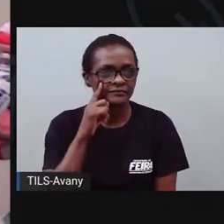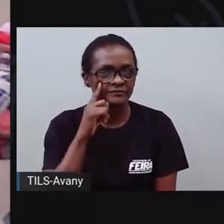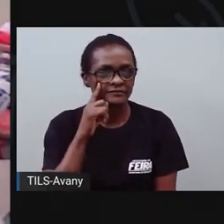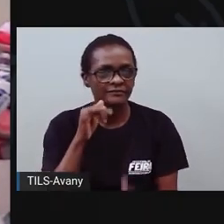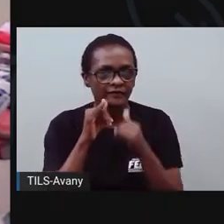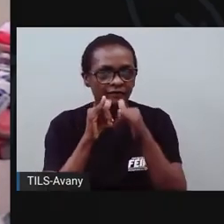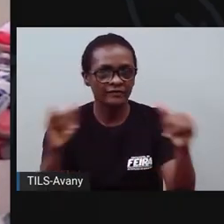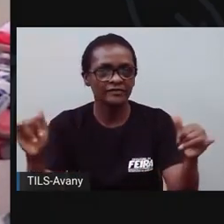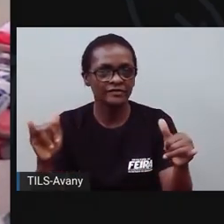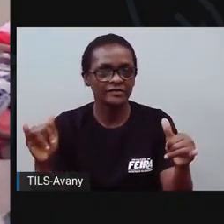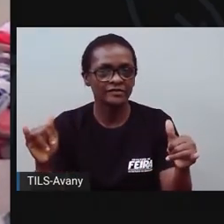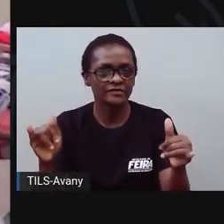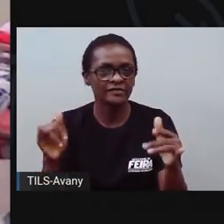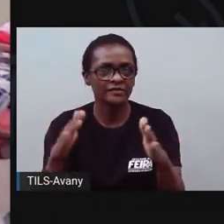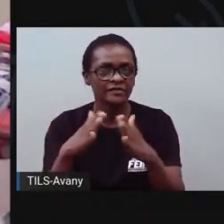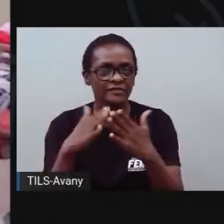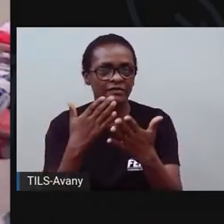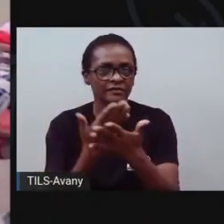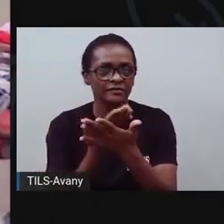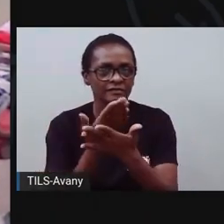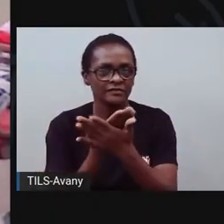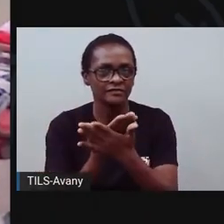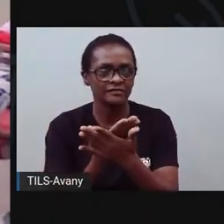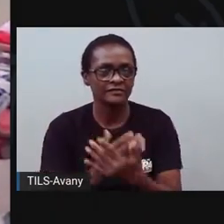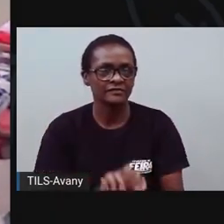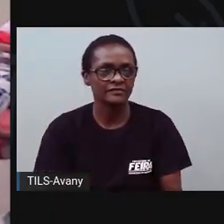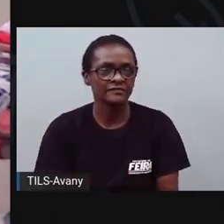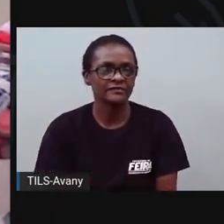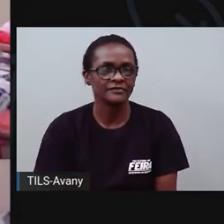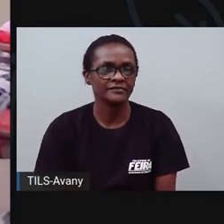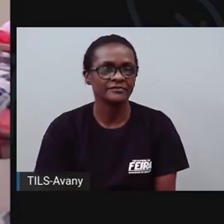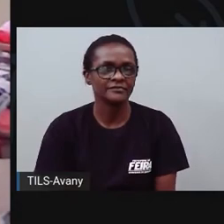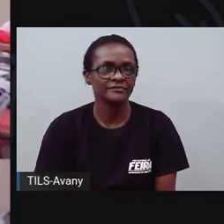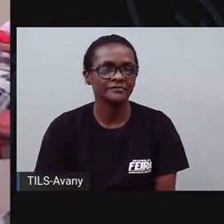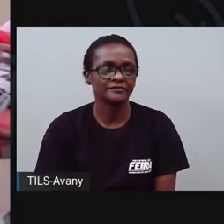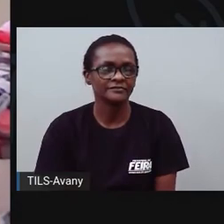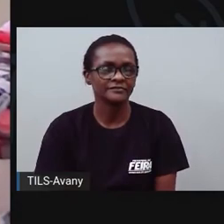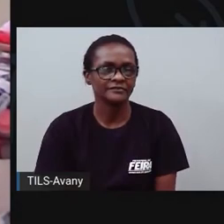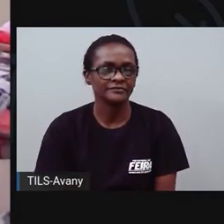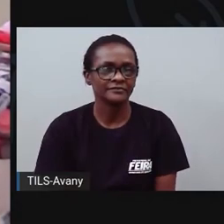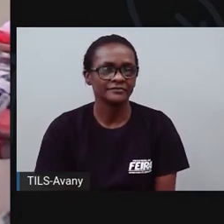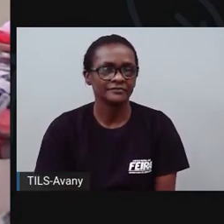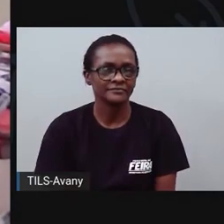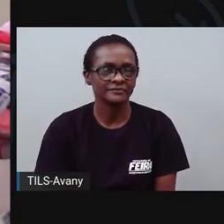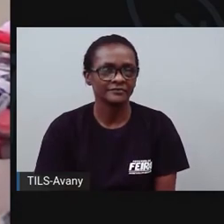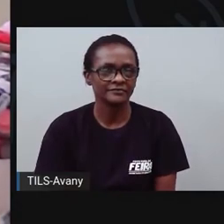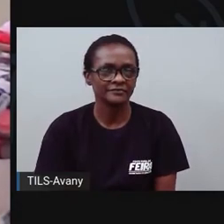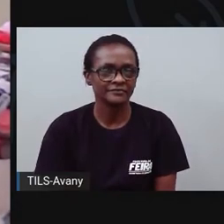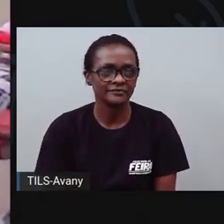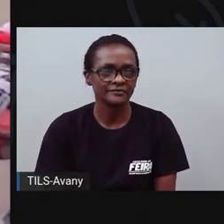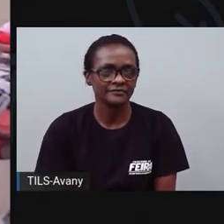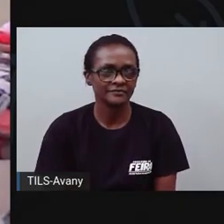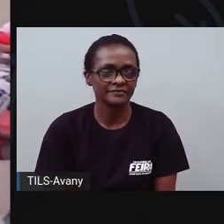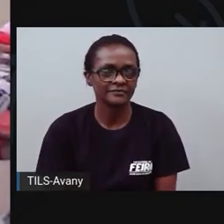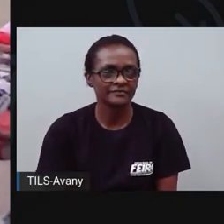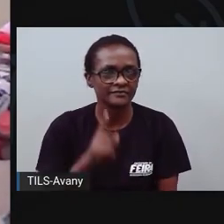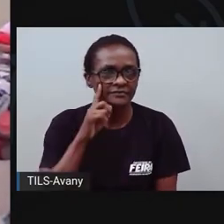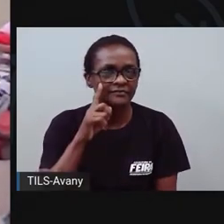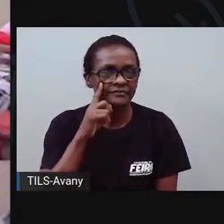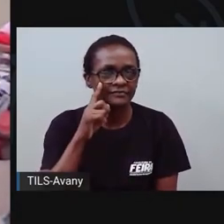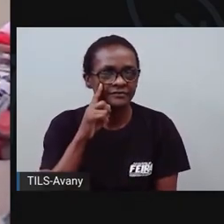Separar aqui para não virar uma balança, né? Bom, aqui tá a nossa o quê? A nossa notícia, ó.